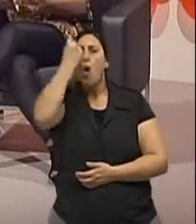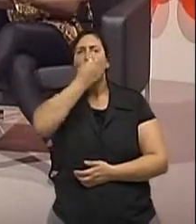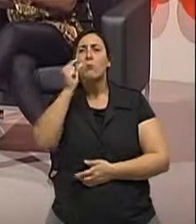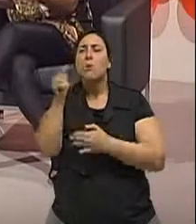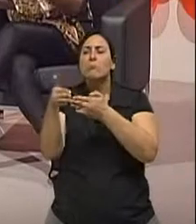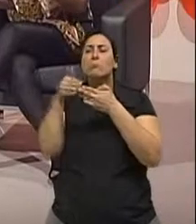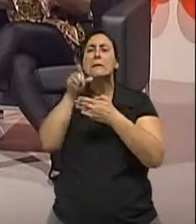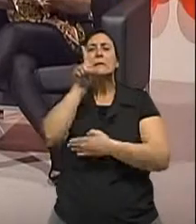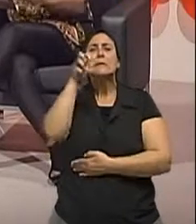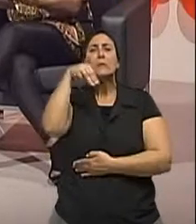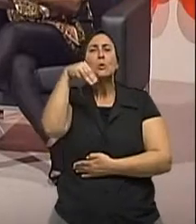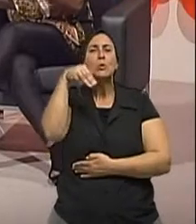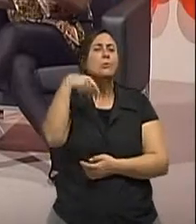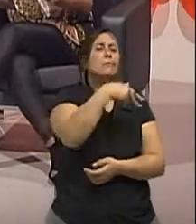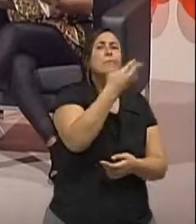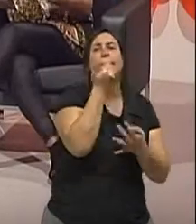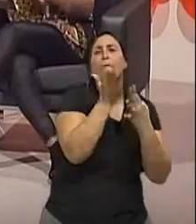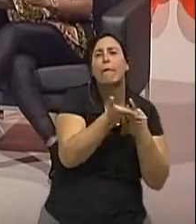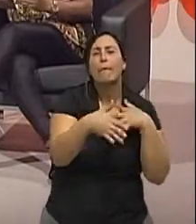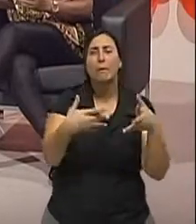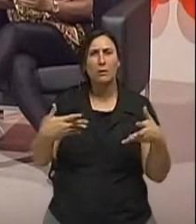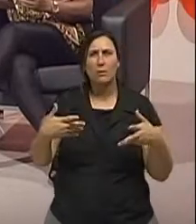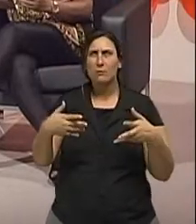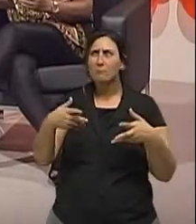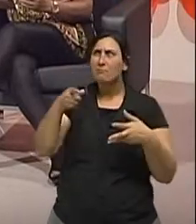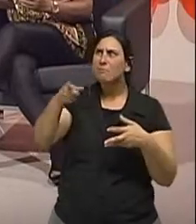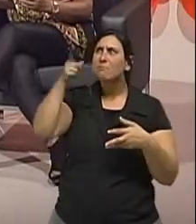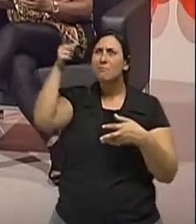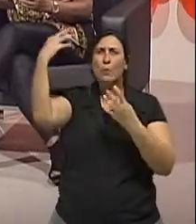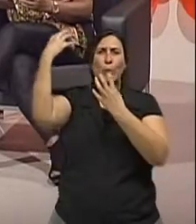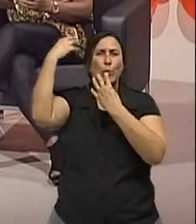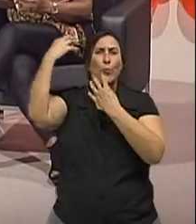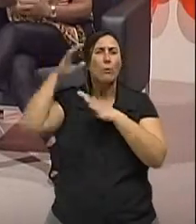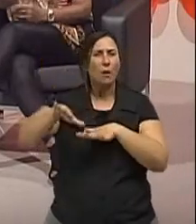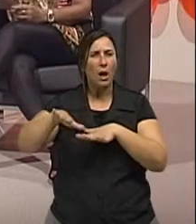ambiente com ar-viciado e ar-condicionado, prejudica? Prejudica.